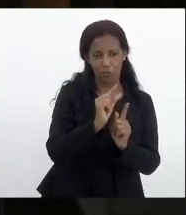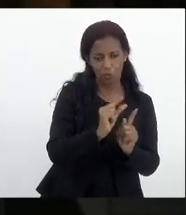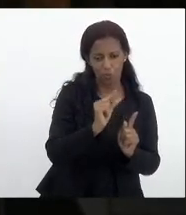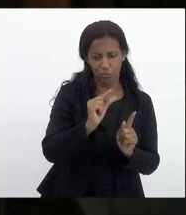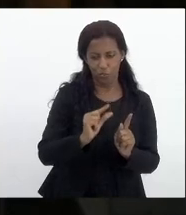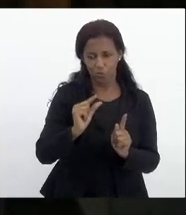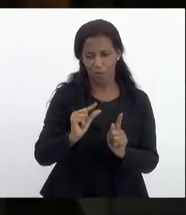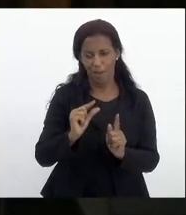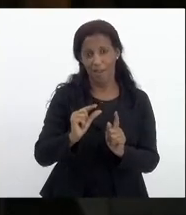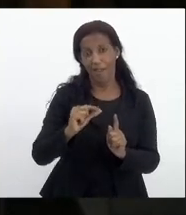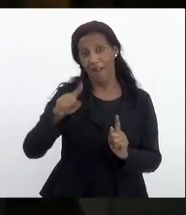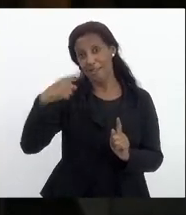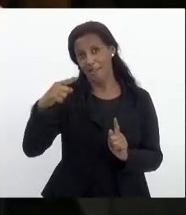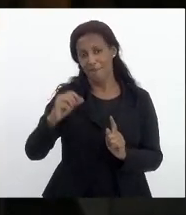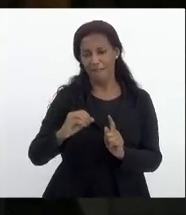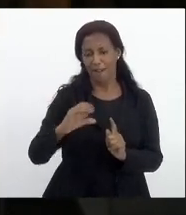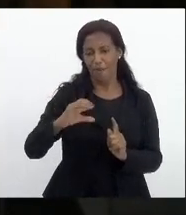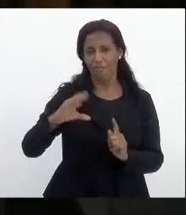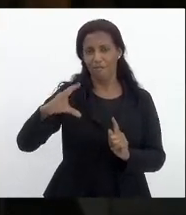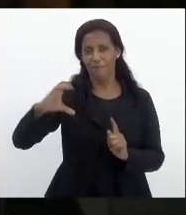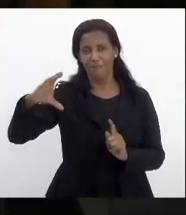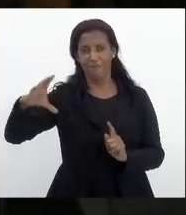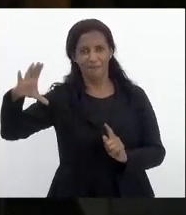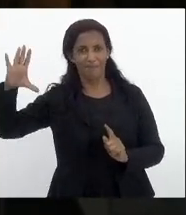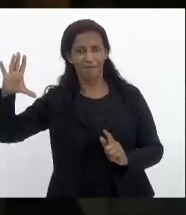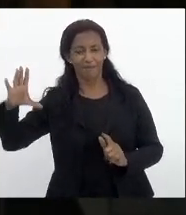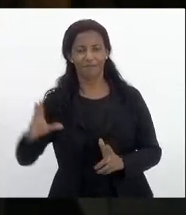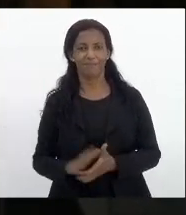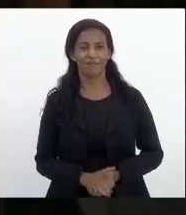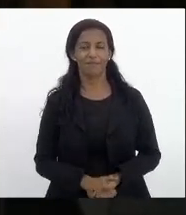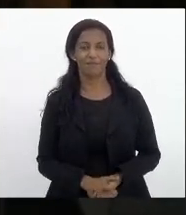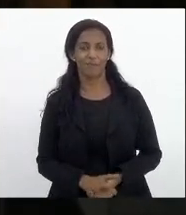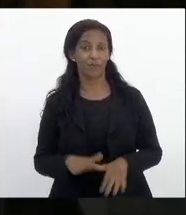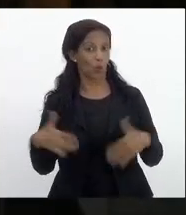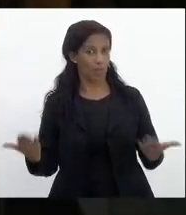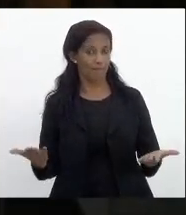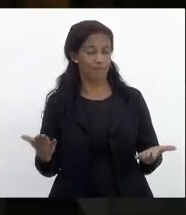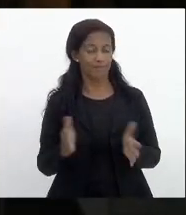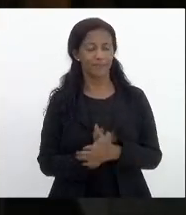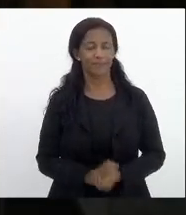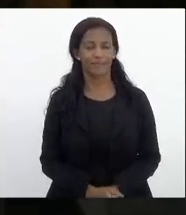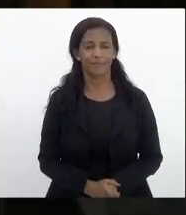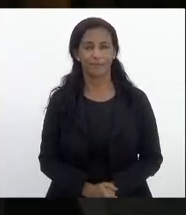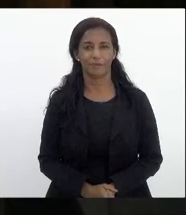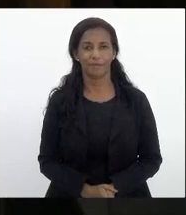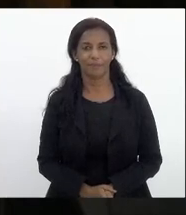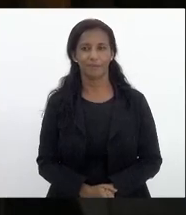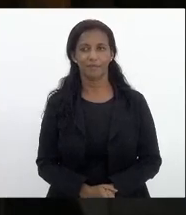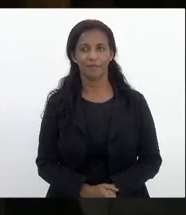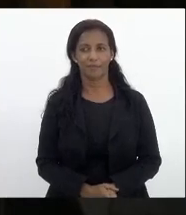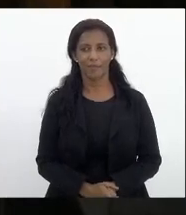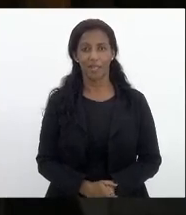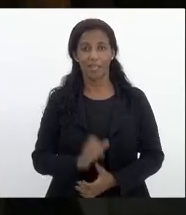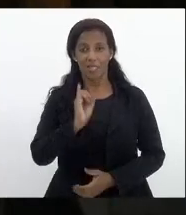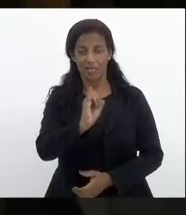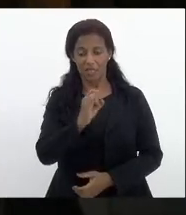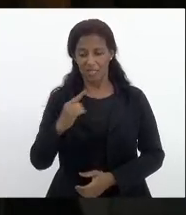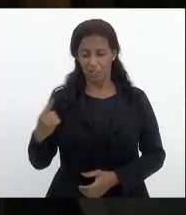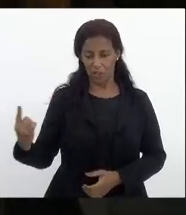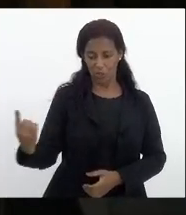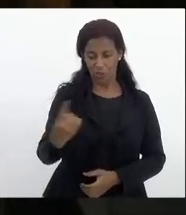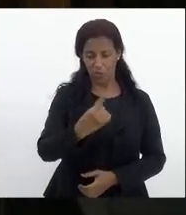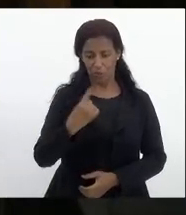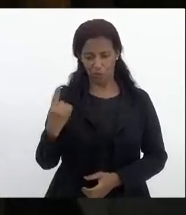alongar o pagamento no final vai pagar mais ora então se nós estamos no fio da